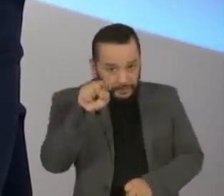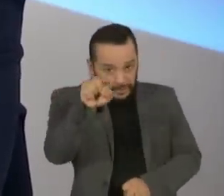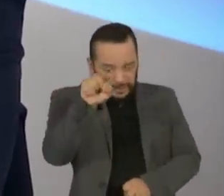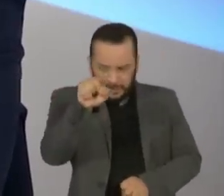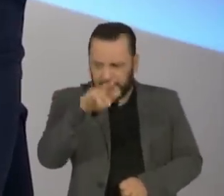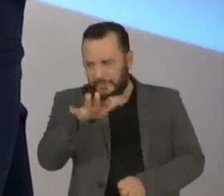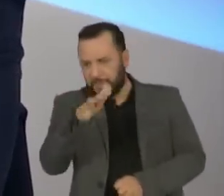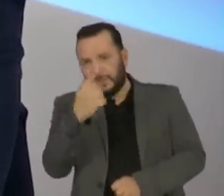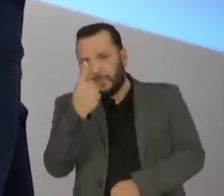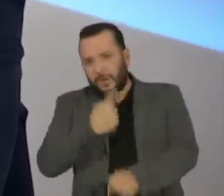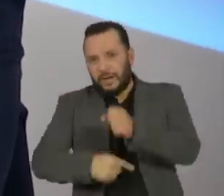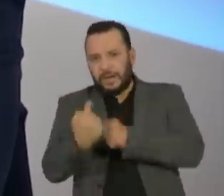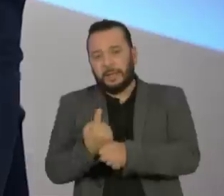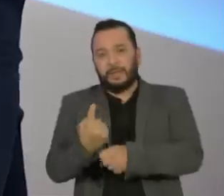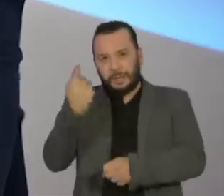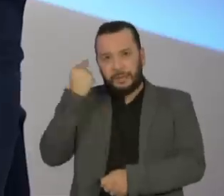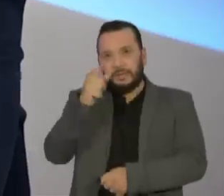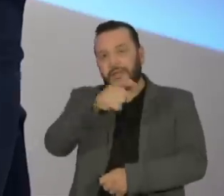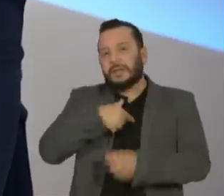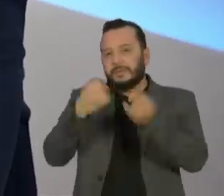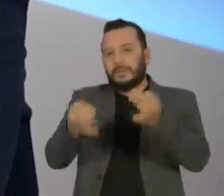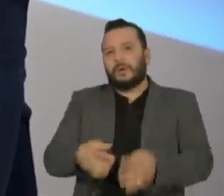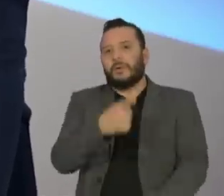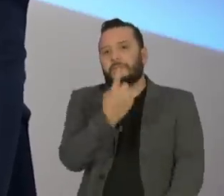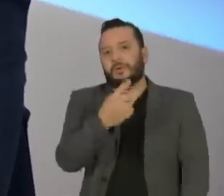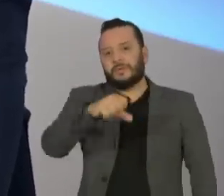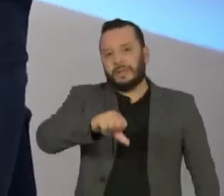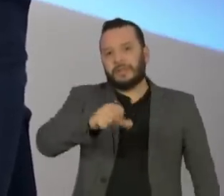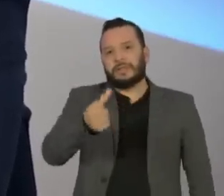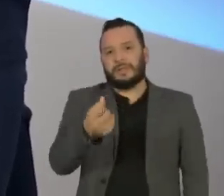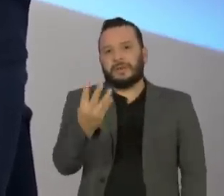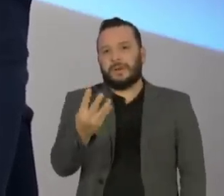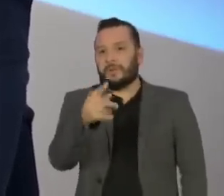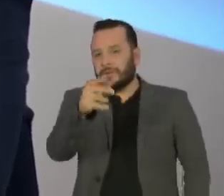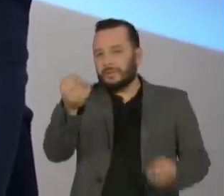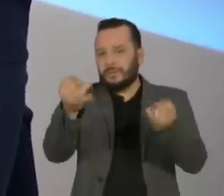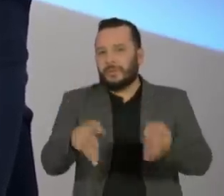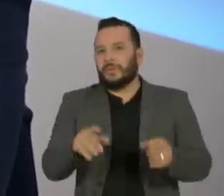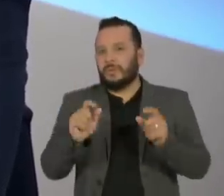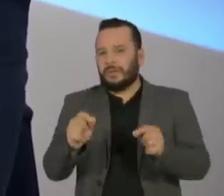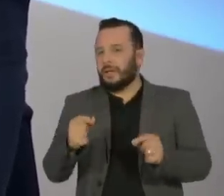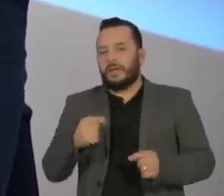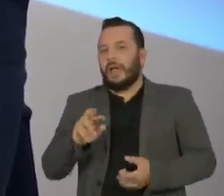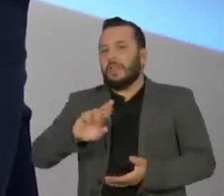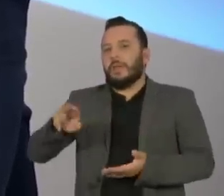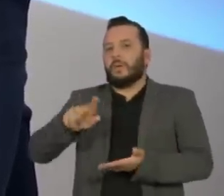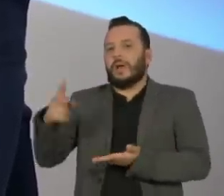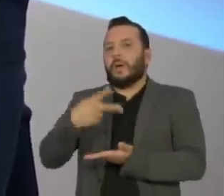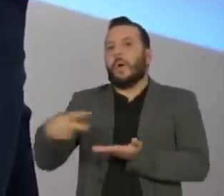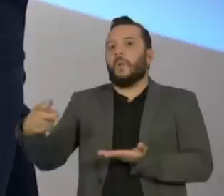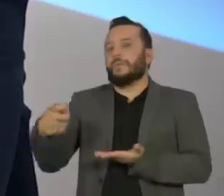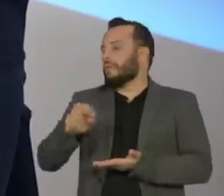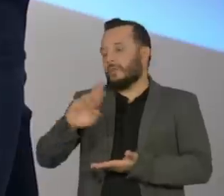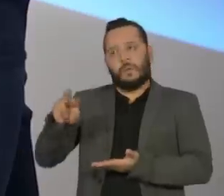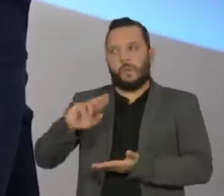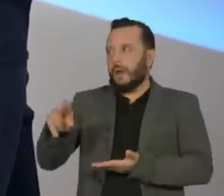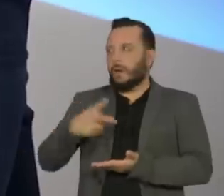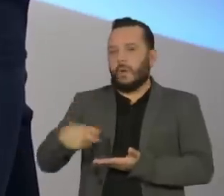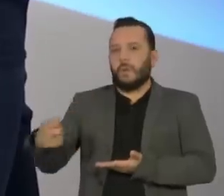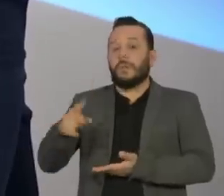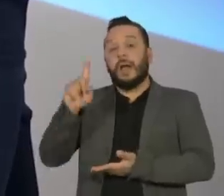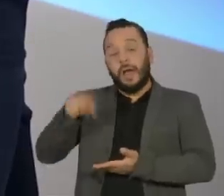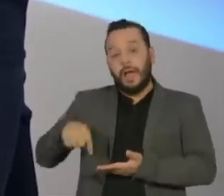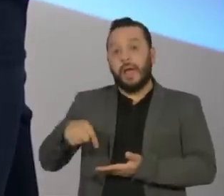você citou, falando sobre o 64, você chegou a dizer que não considerava um golpe e que, na verdade, seria um